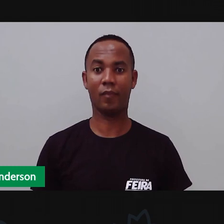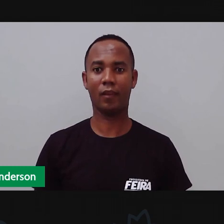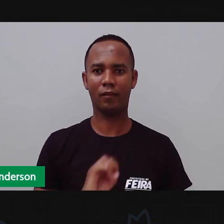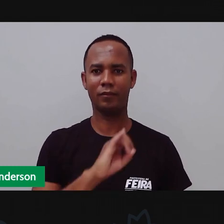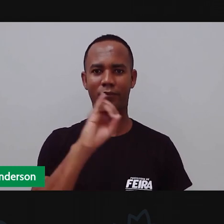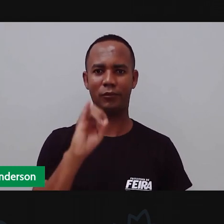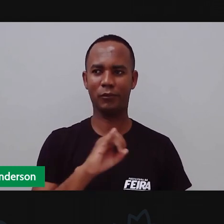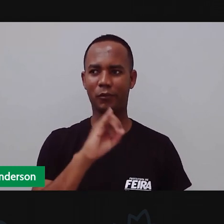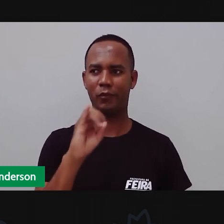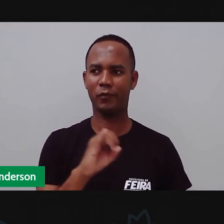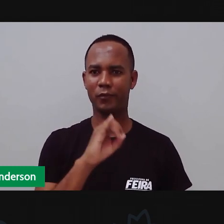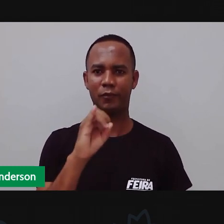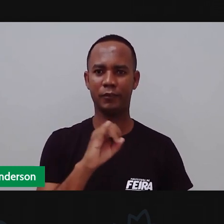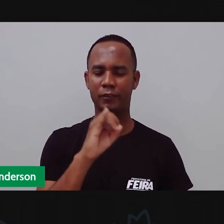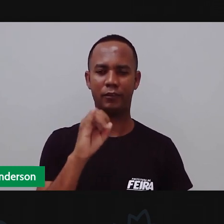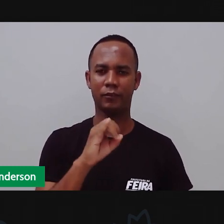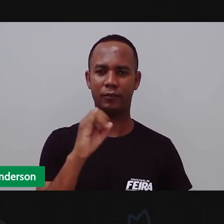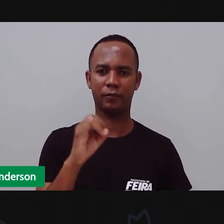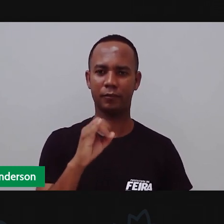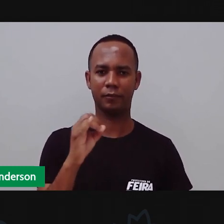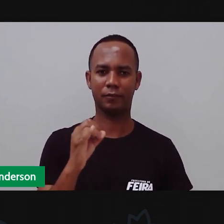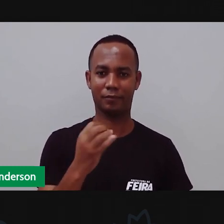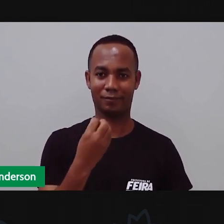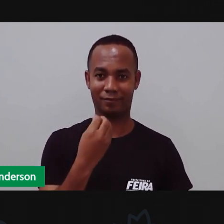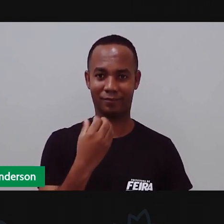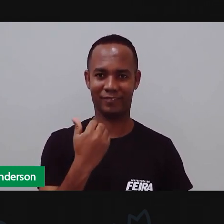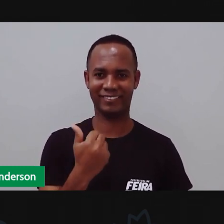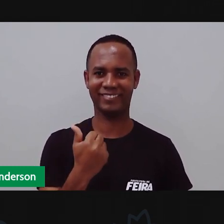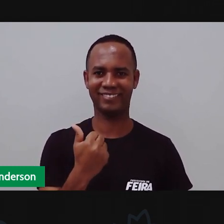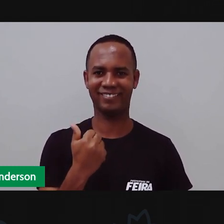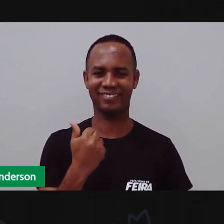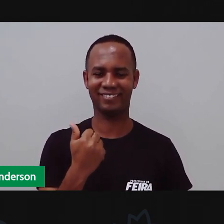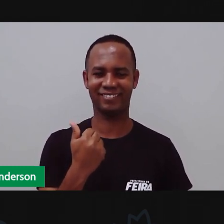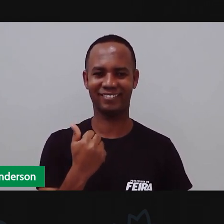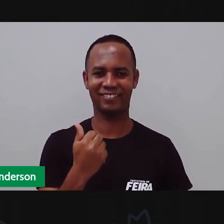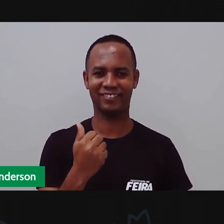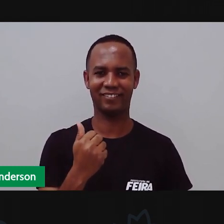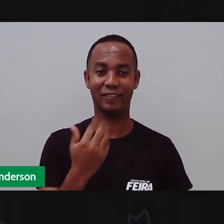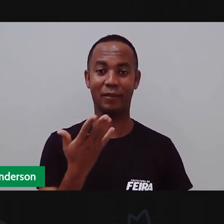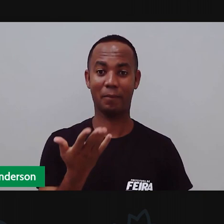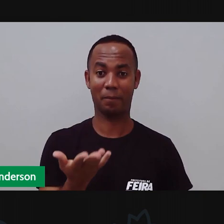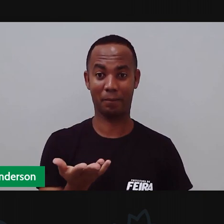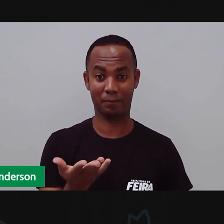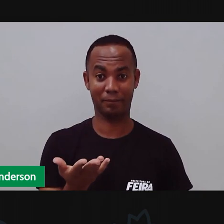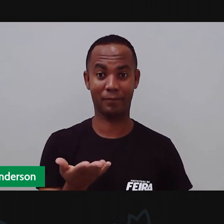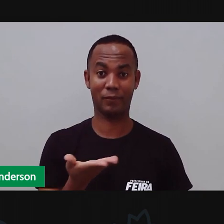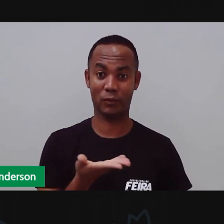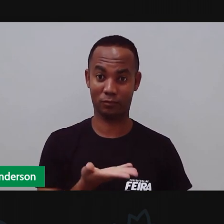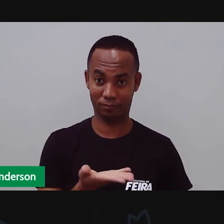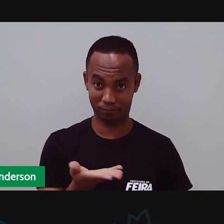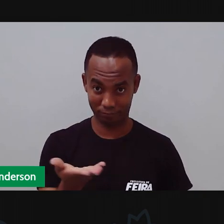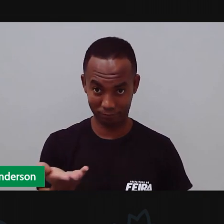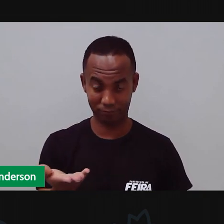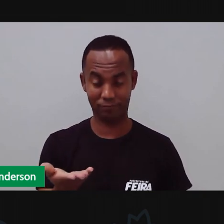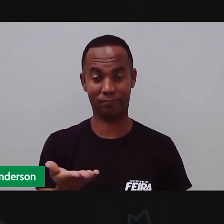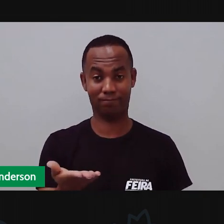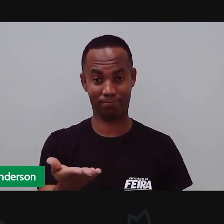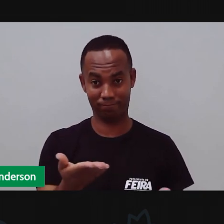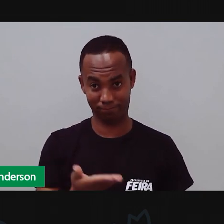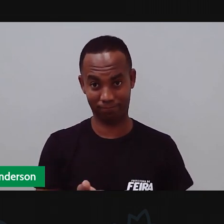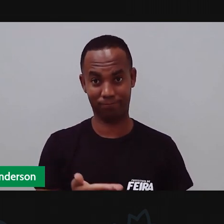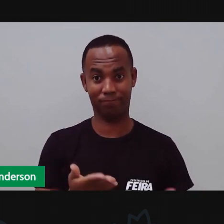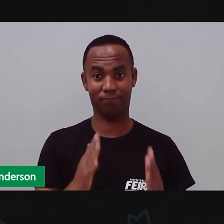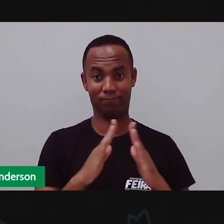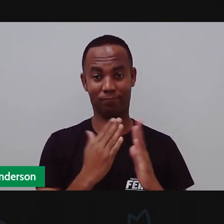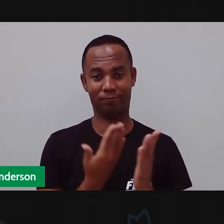Oi, meus amores! Tudo bem? Mais uma aula com Pró Maria e